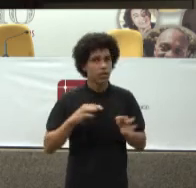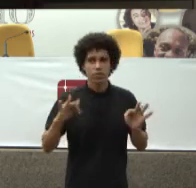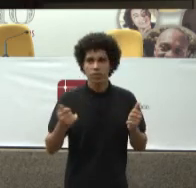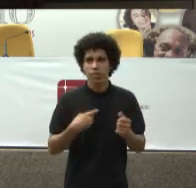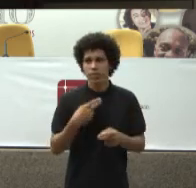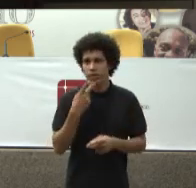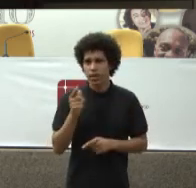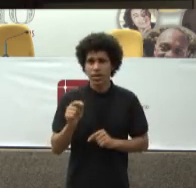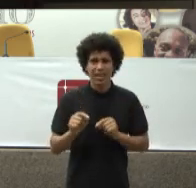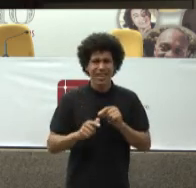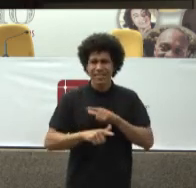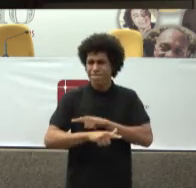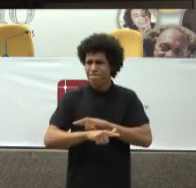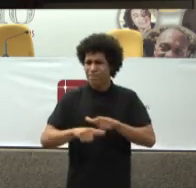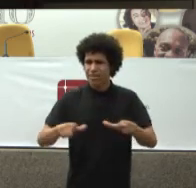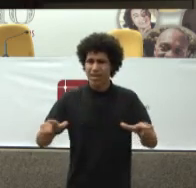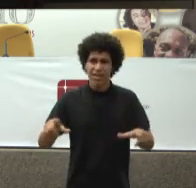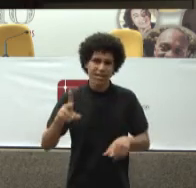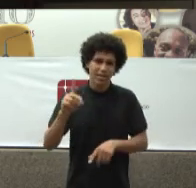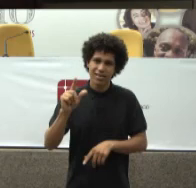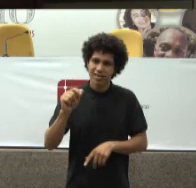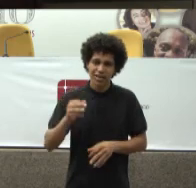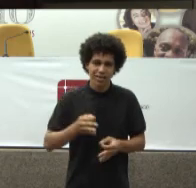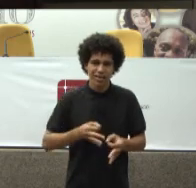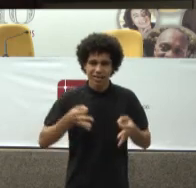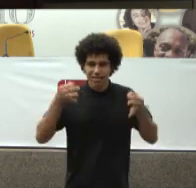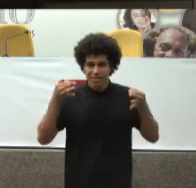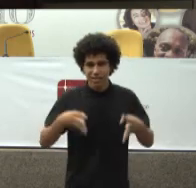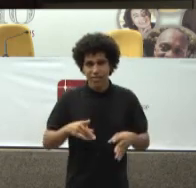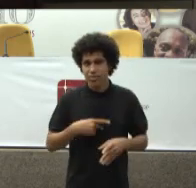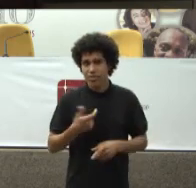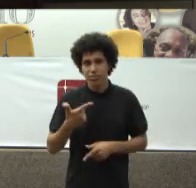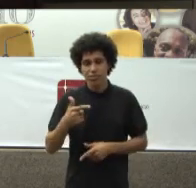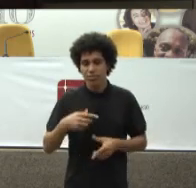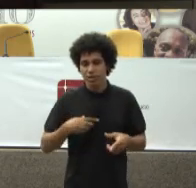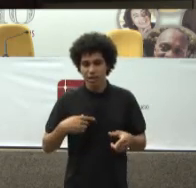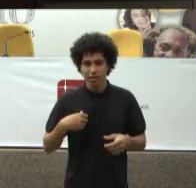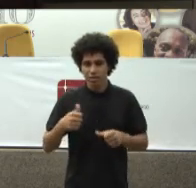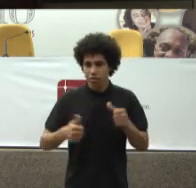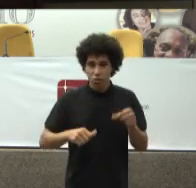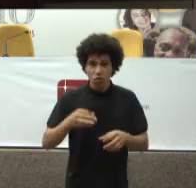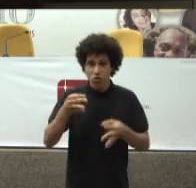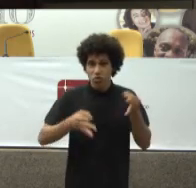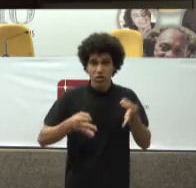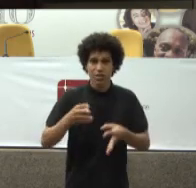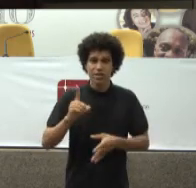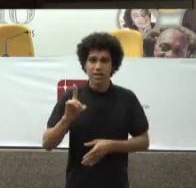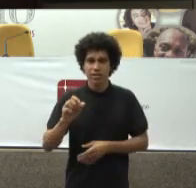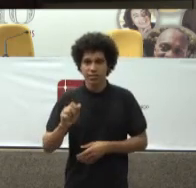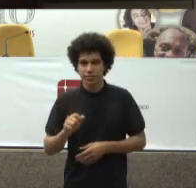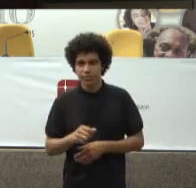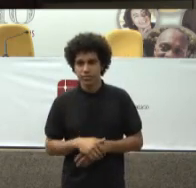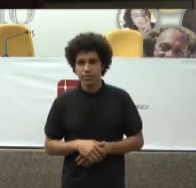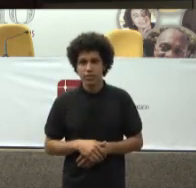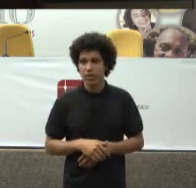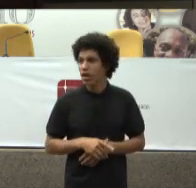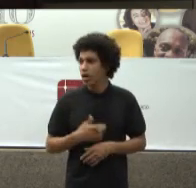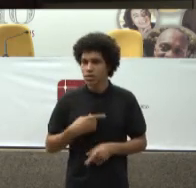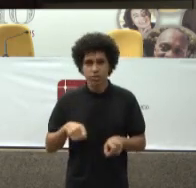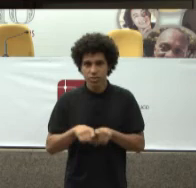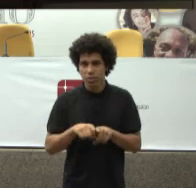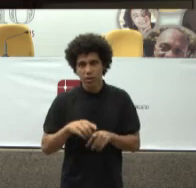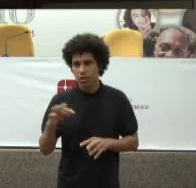funciona Se caso não dê certo A gente não possa judicializar E judicializar individualmente Inclusive A gente também judicializa